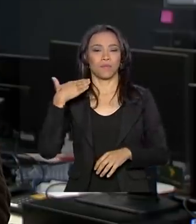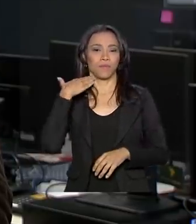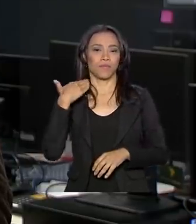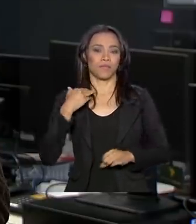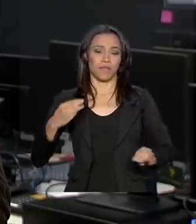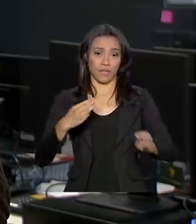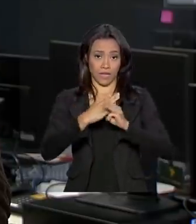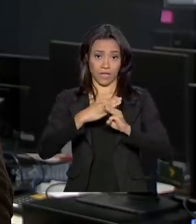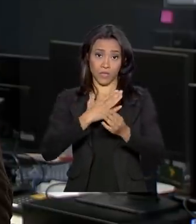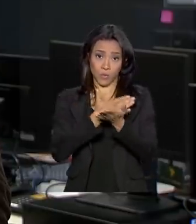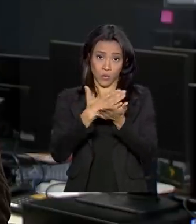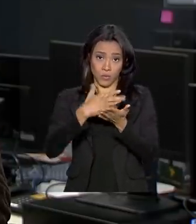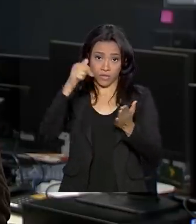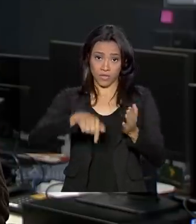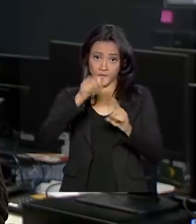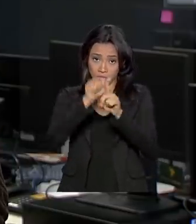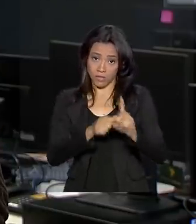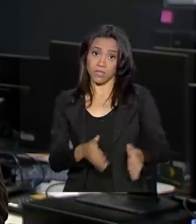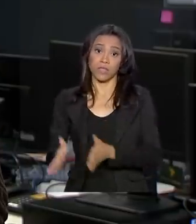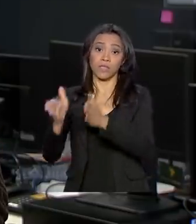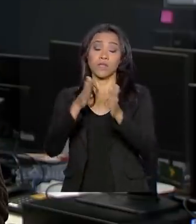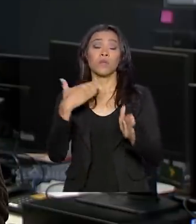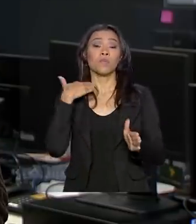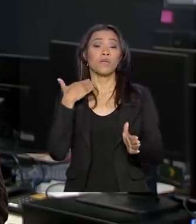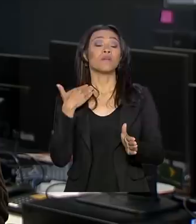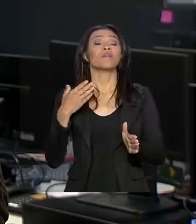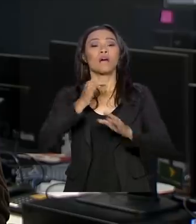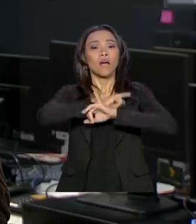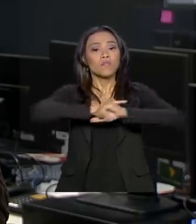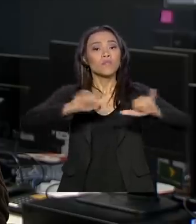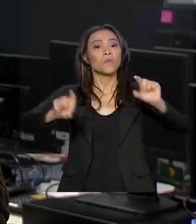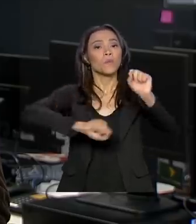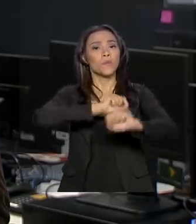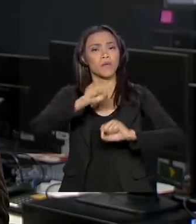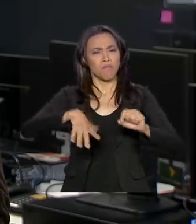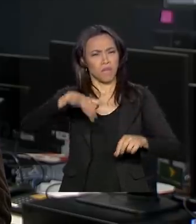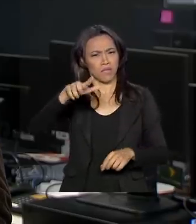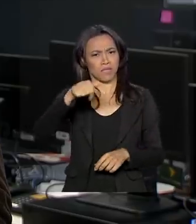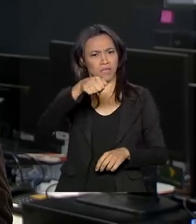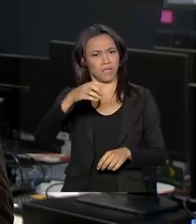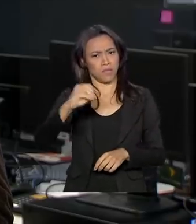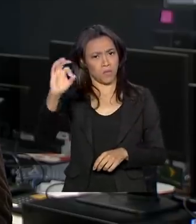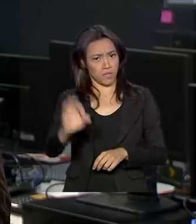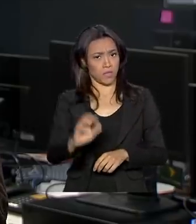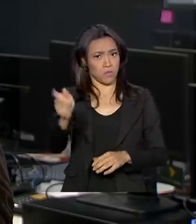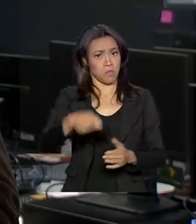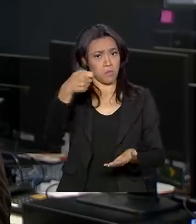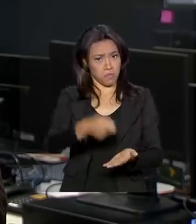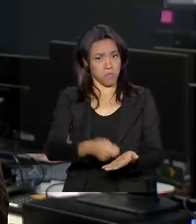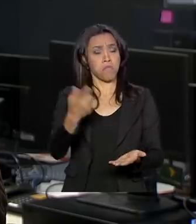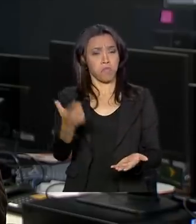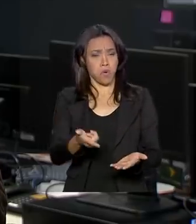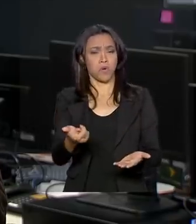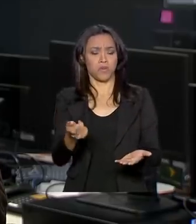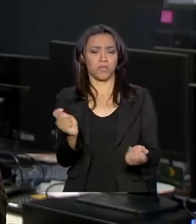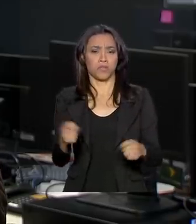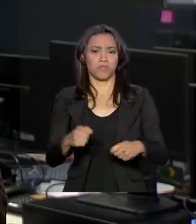O banco também informou que mais de 80% dos pagamentos podem ser realizados por celular.